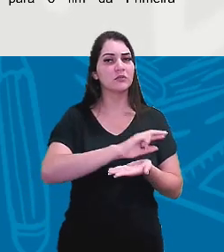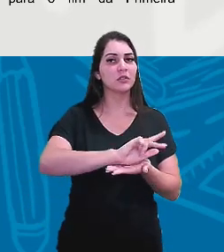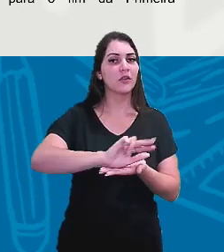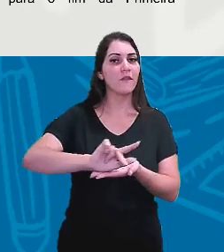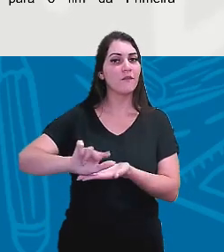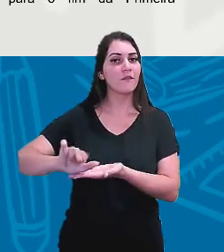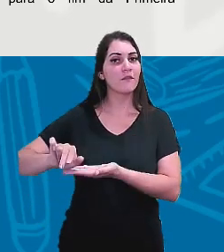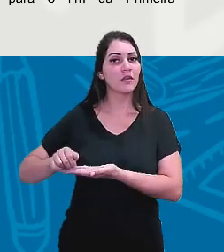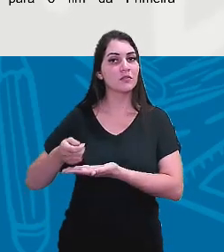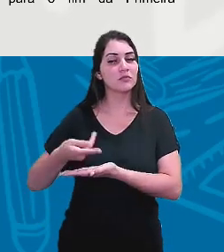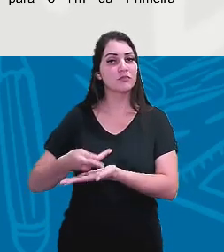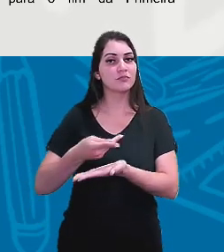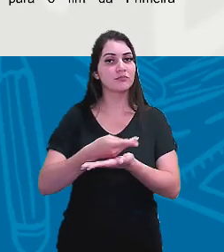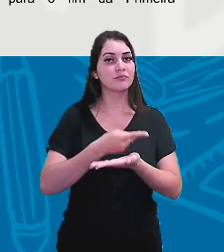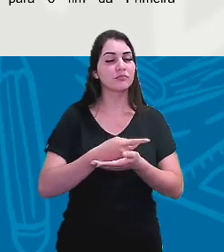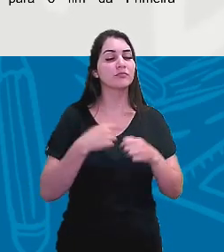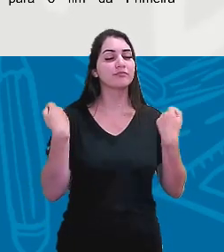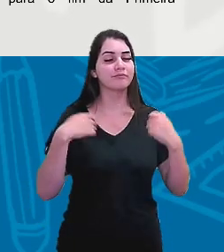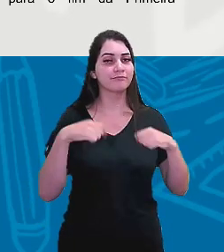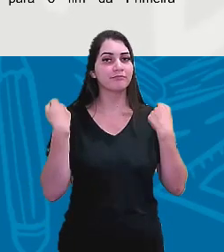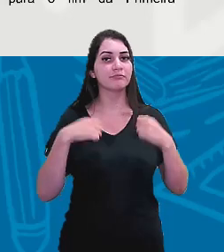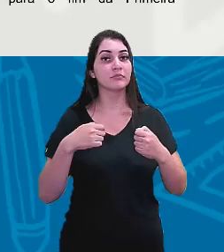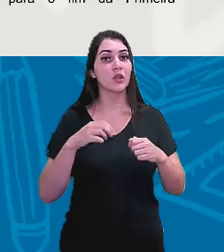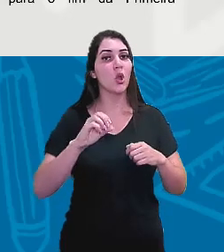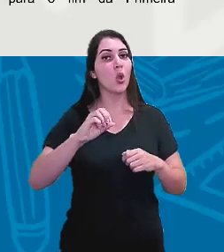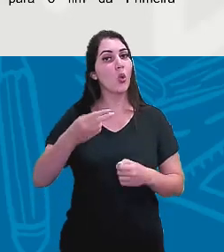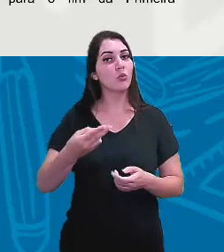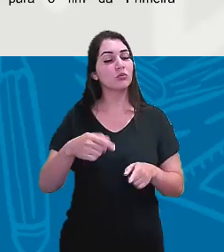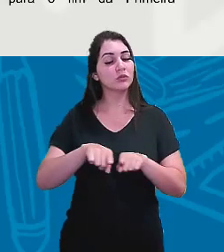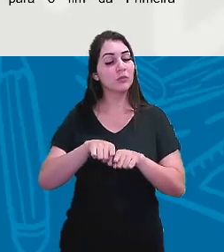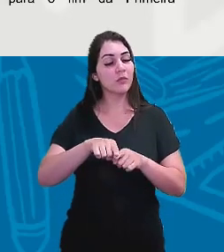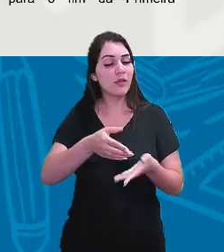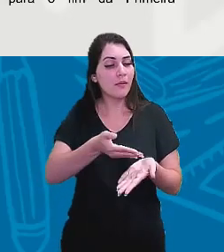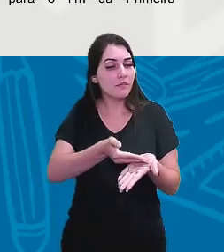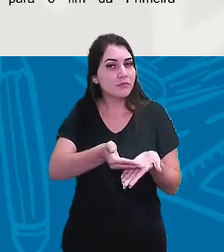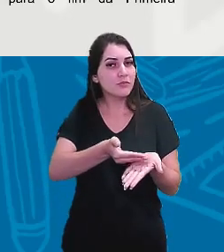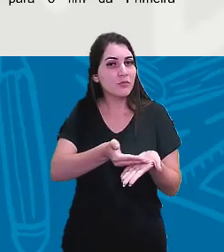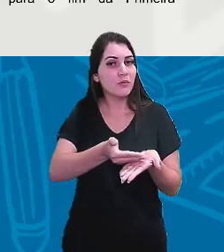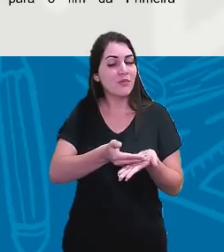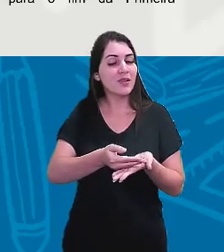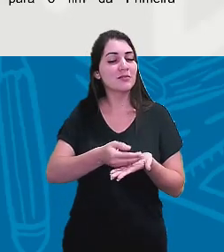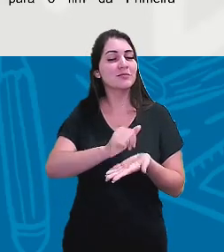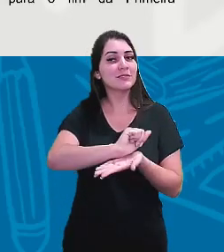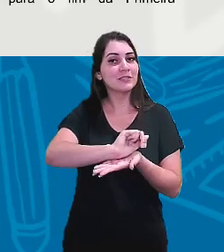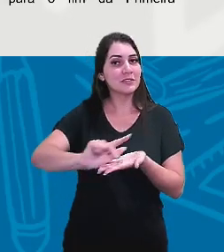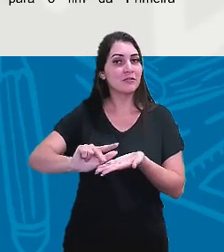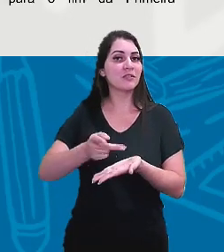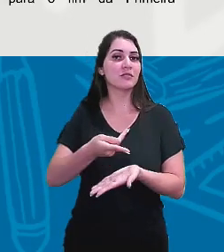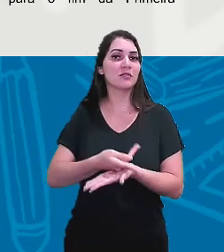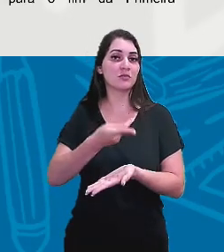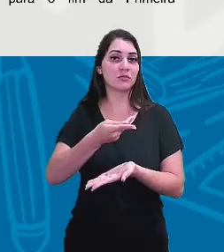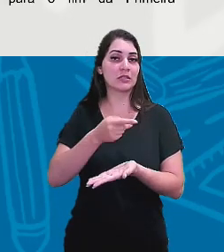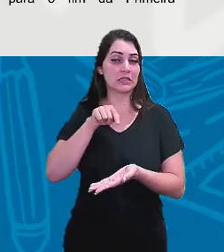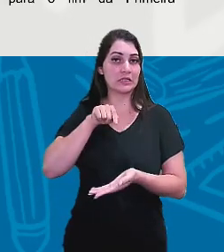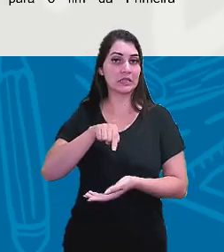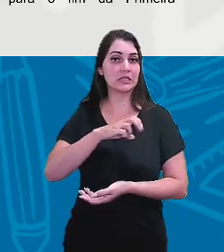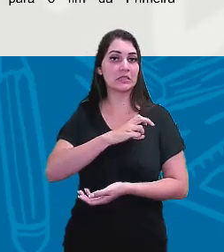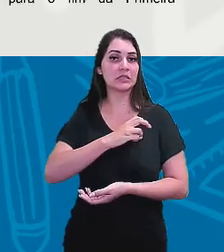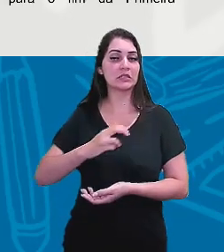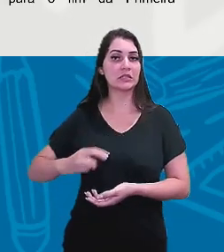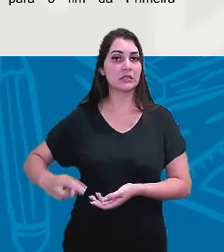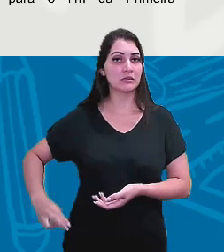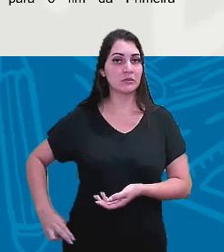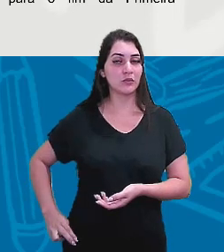necessário ou, a partir dessa série de acontecimentos, essa República, ela se